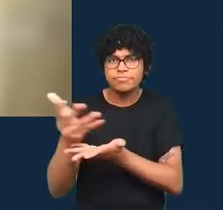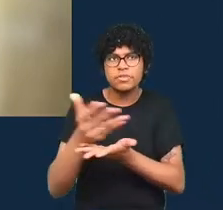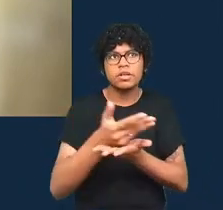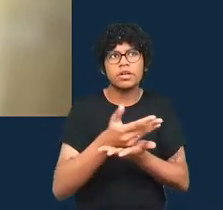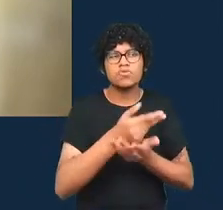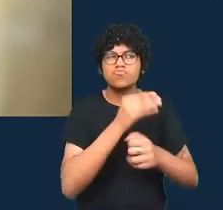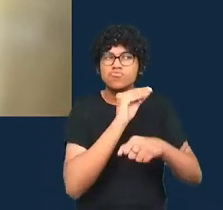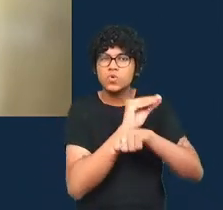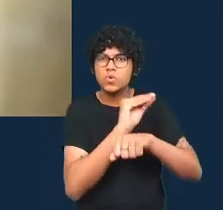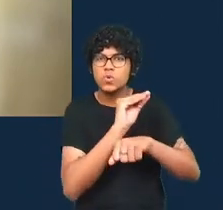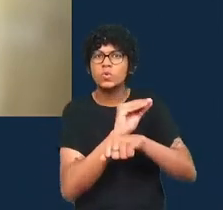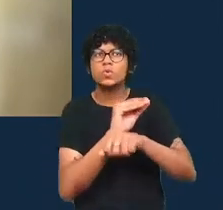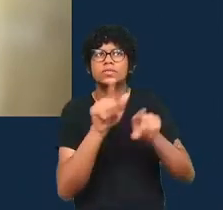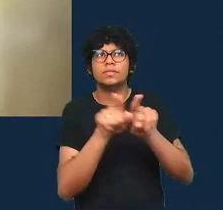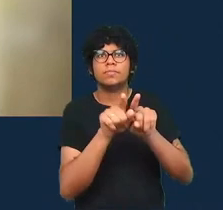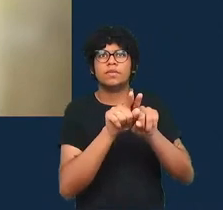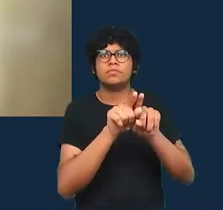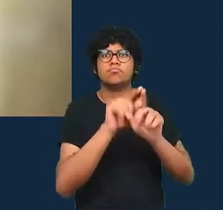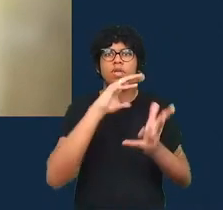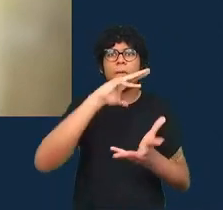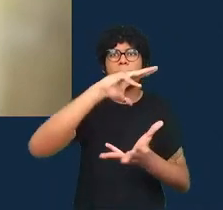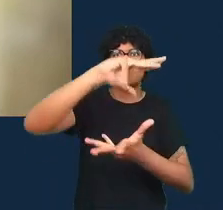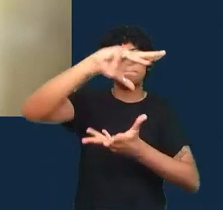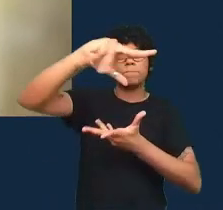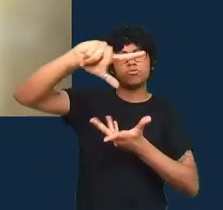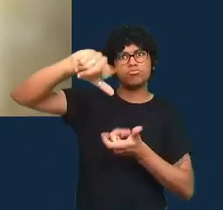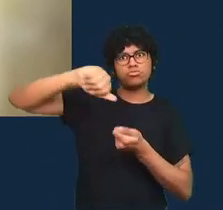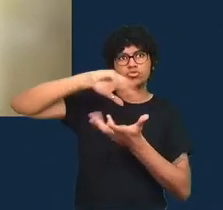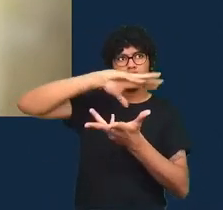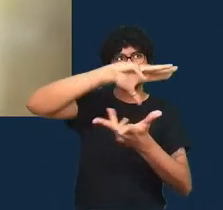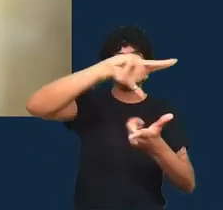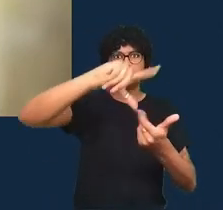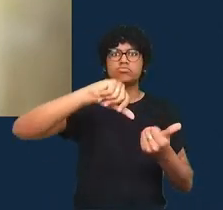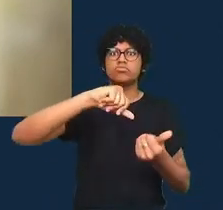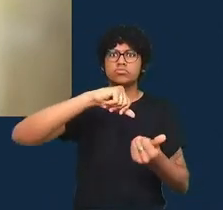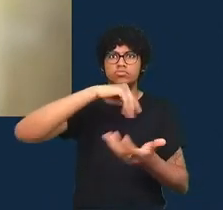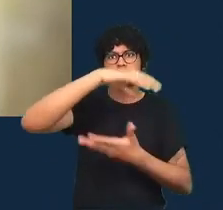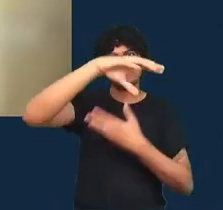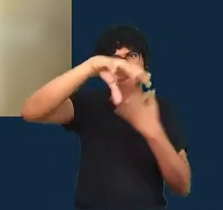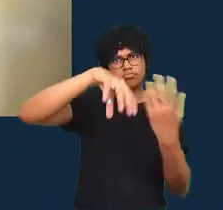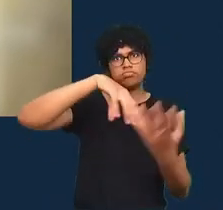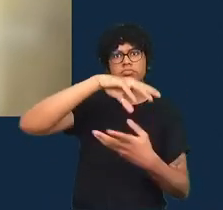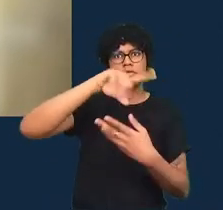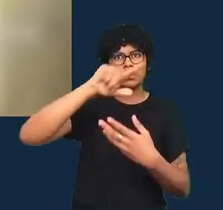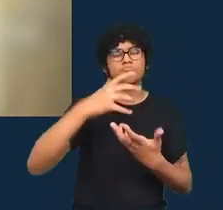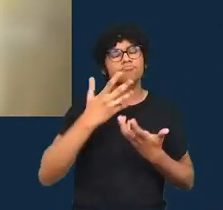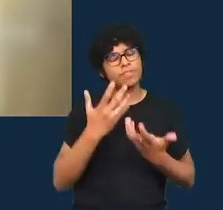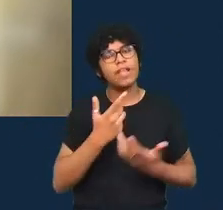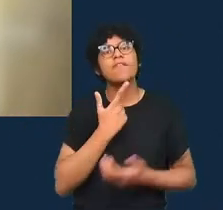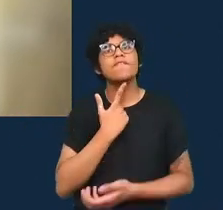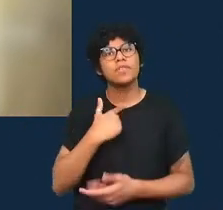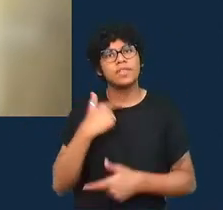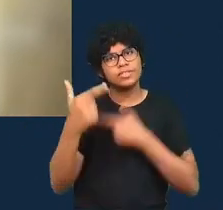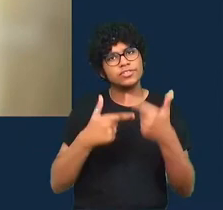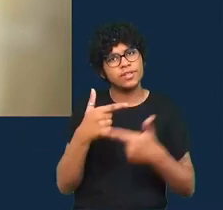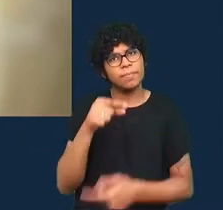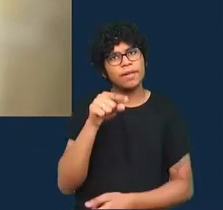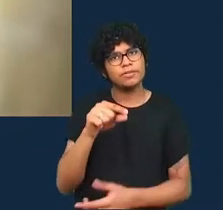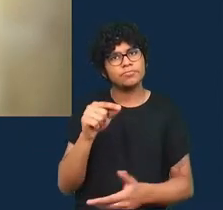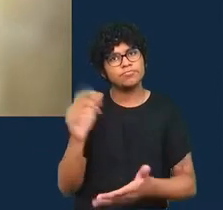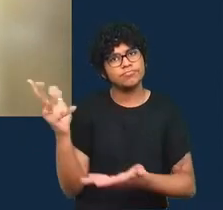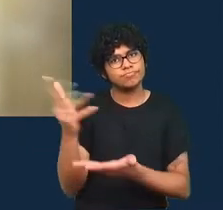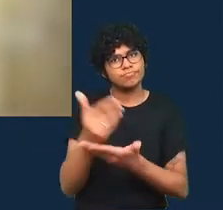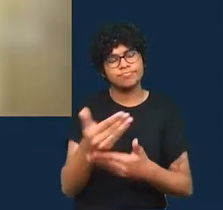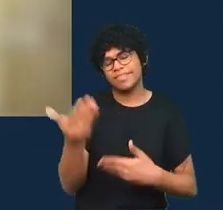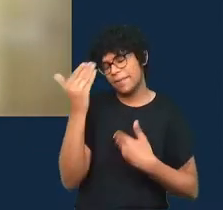globalização então eu gostaria muito de trabalhar sobre isso para usarmos dados para compormos um trabalho em comum obrigado